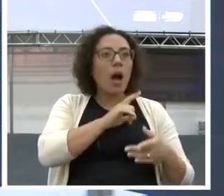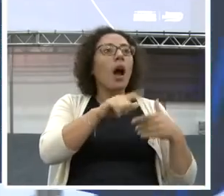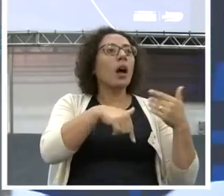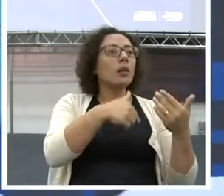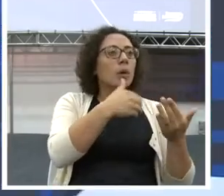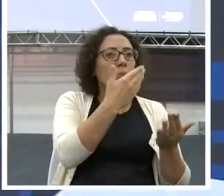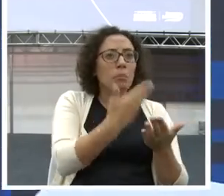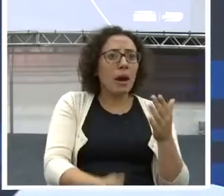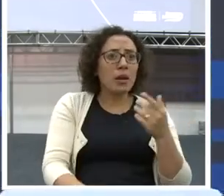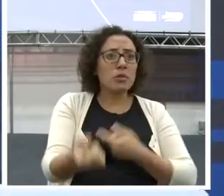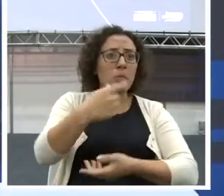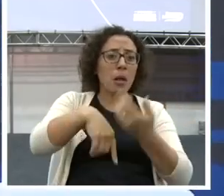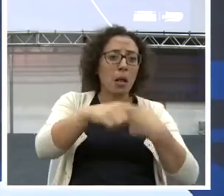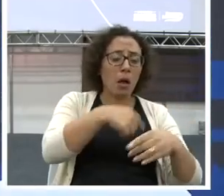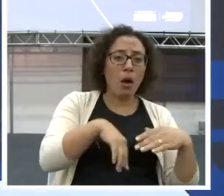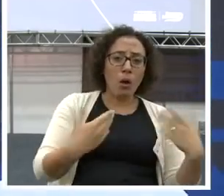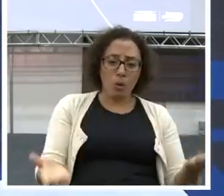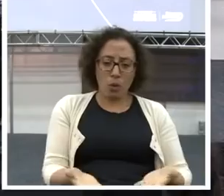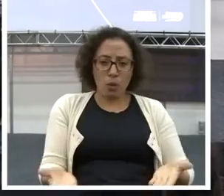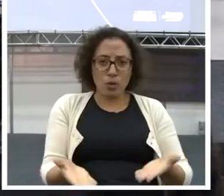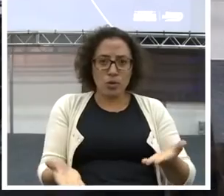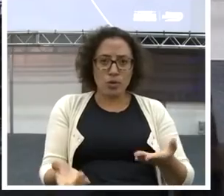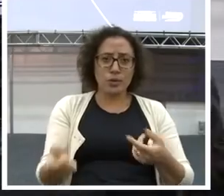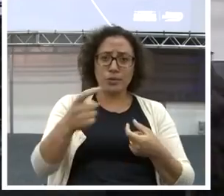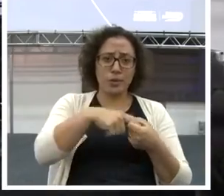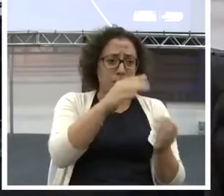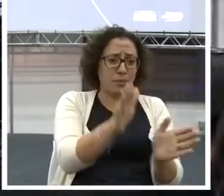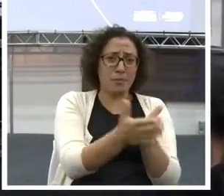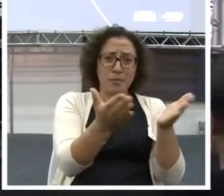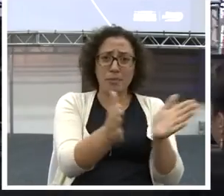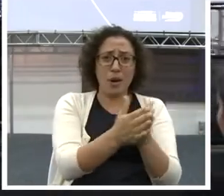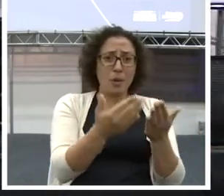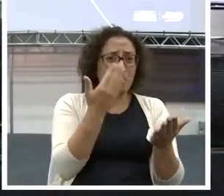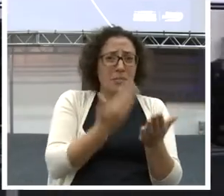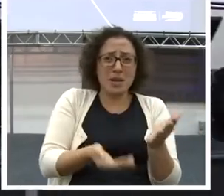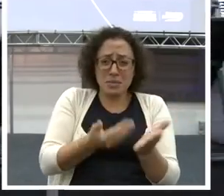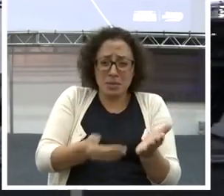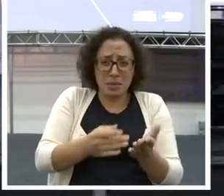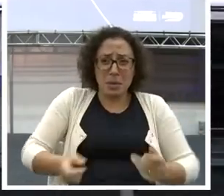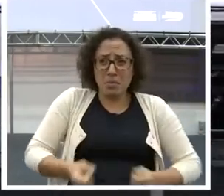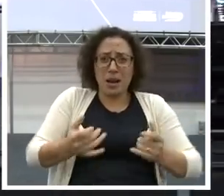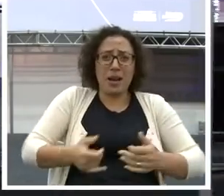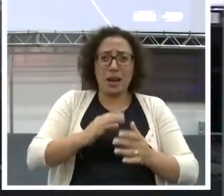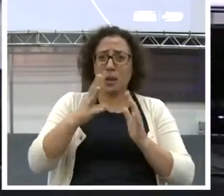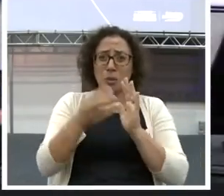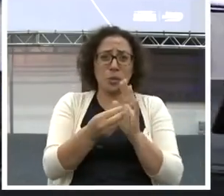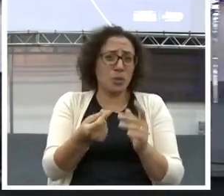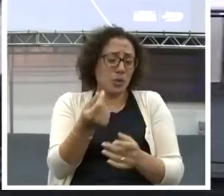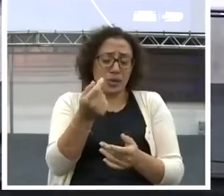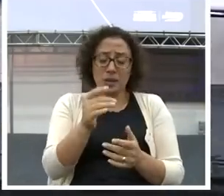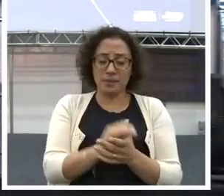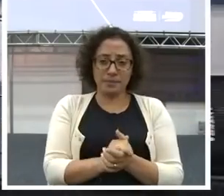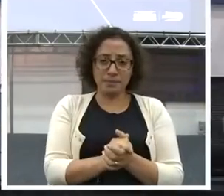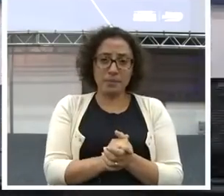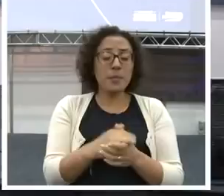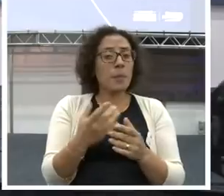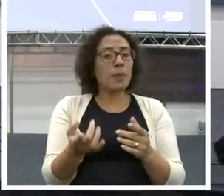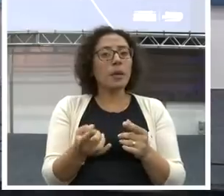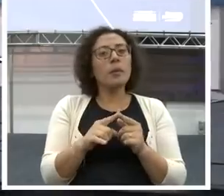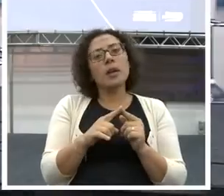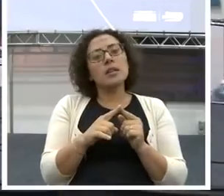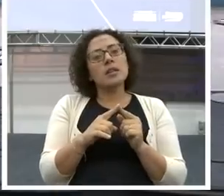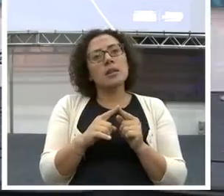Talvez o medo da perda. Agora. O que é uma mente milionária? O que é uma pessoa. Que desenvolve